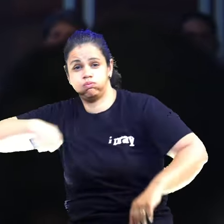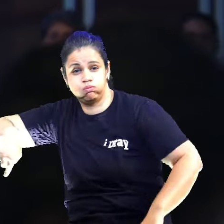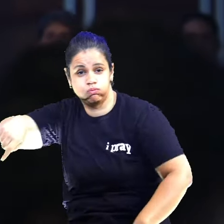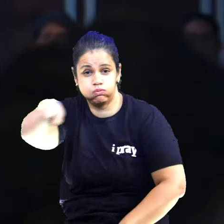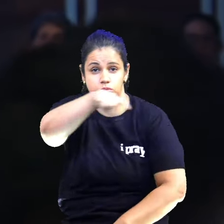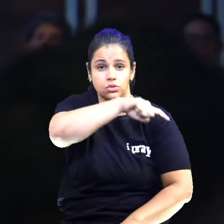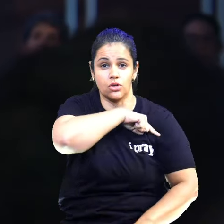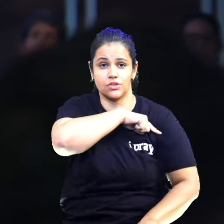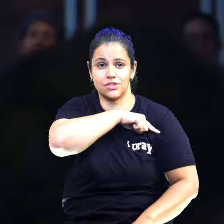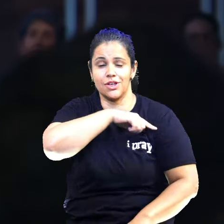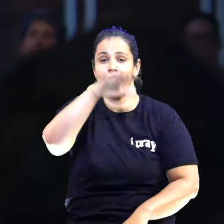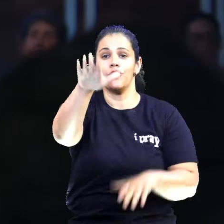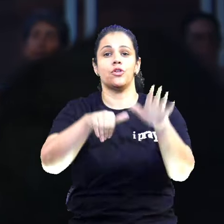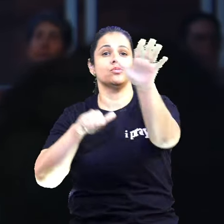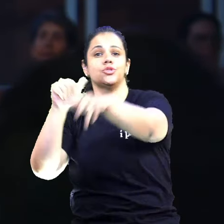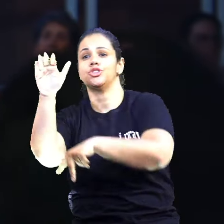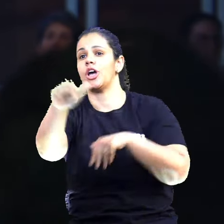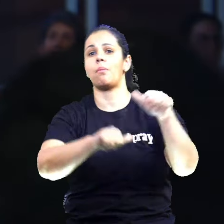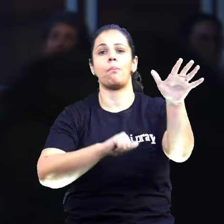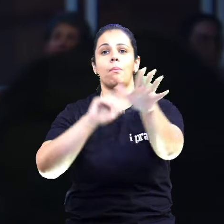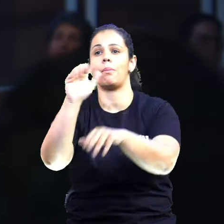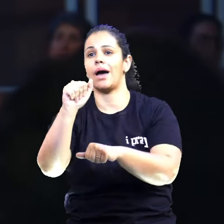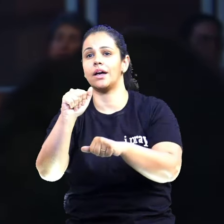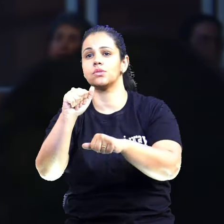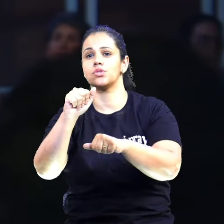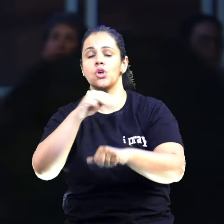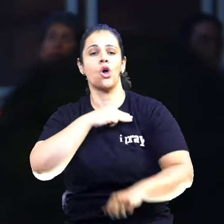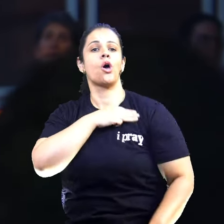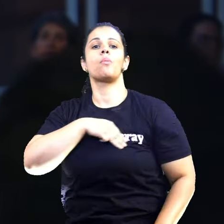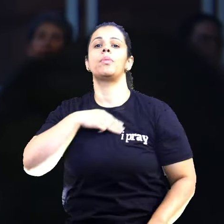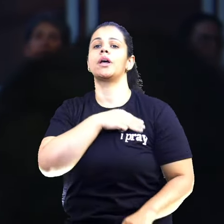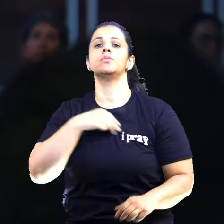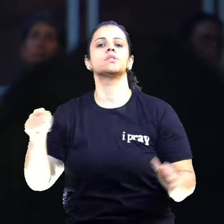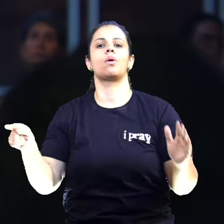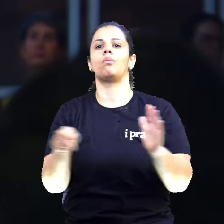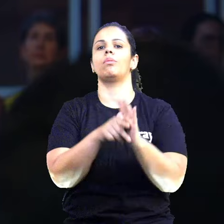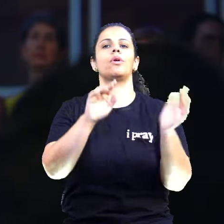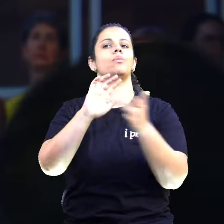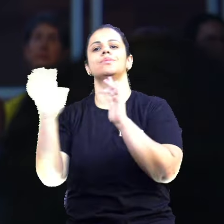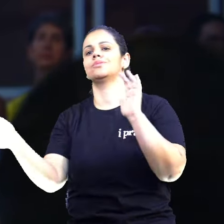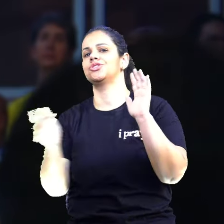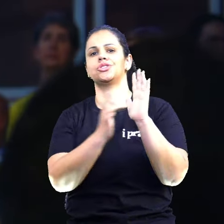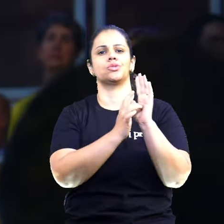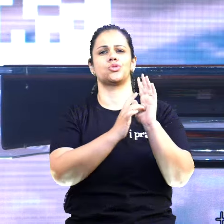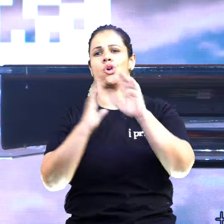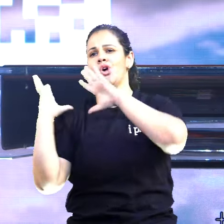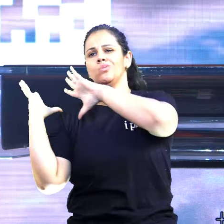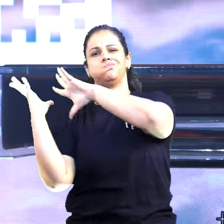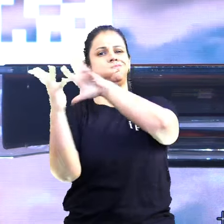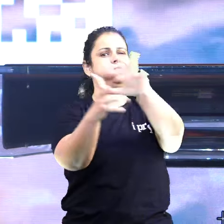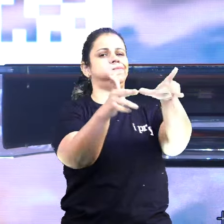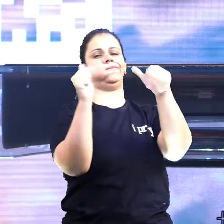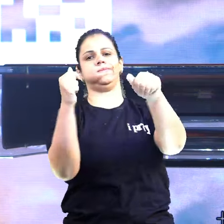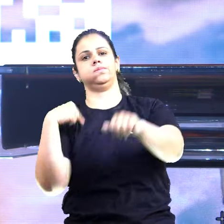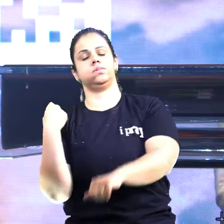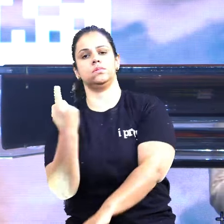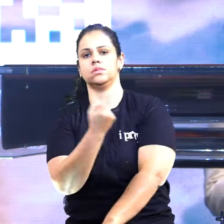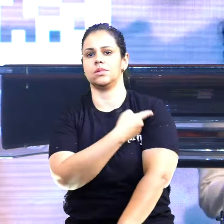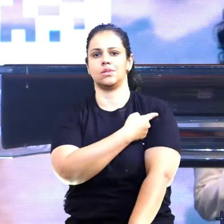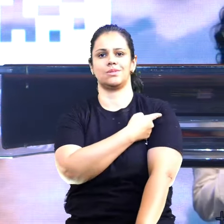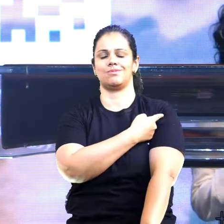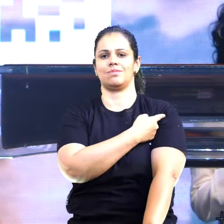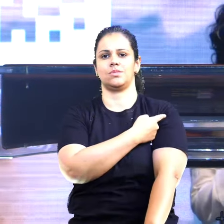fomos chamados para participar da missão de Jesus, todos nós, alguns, Deus